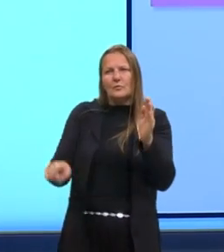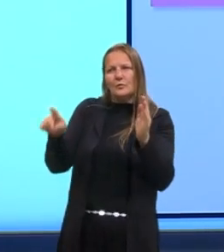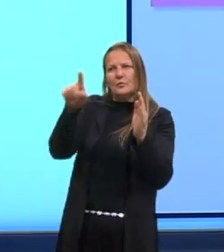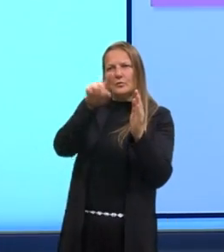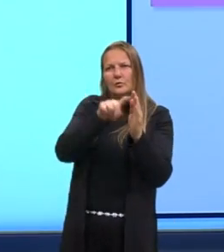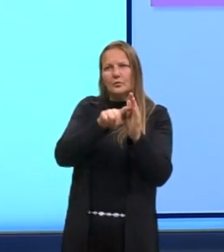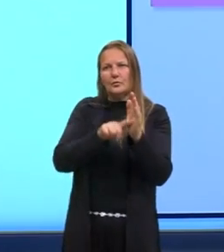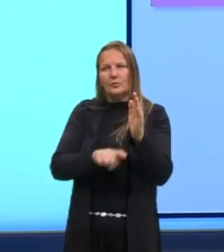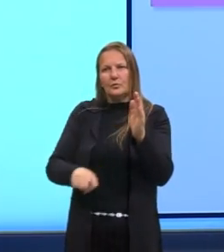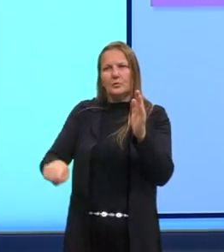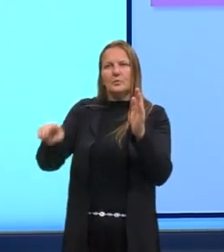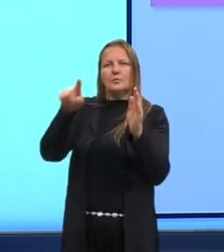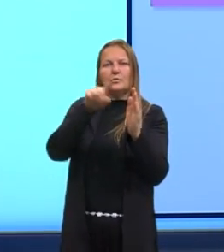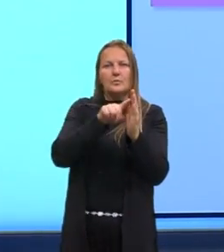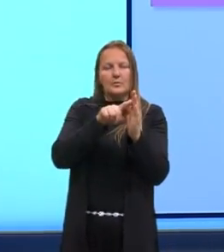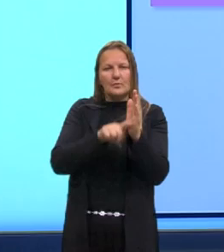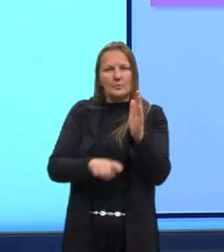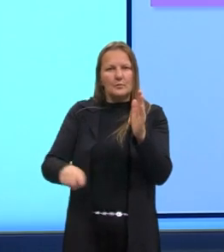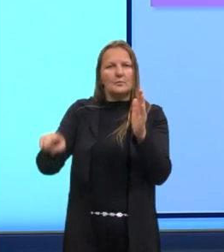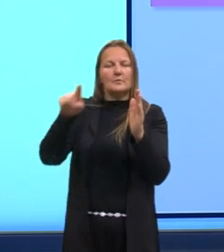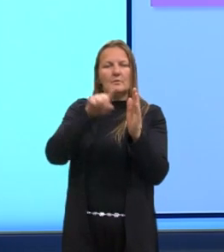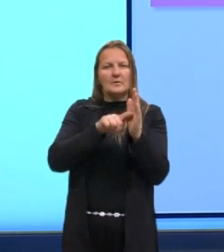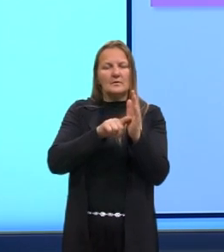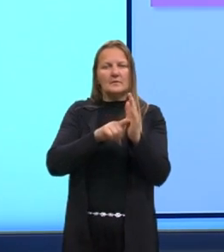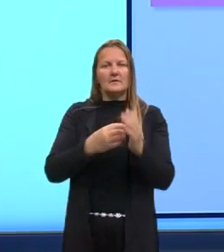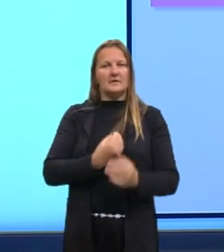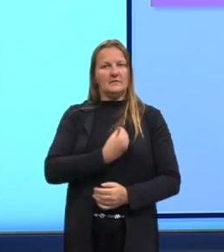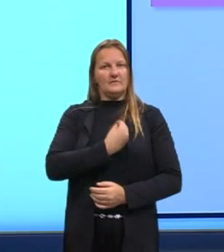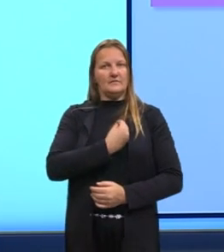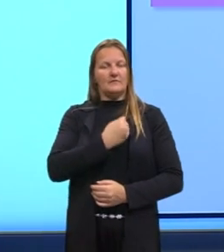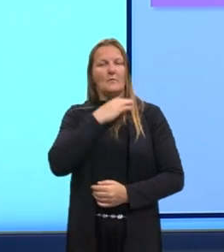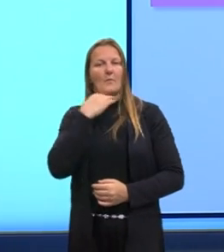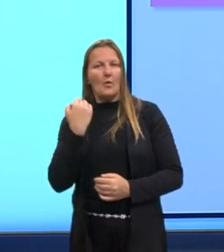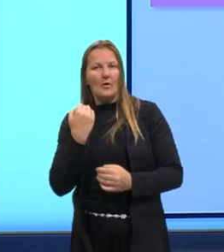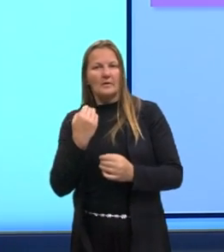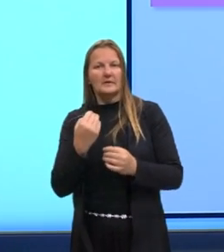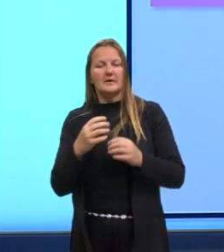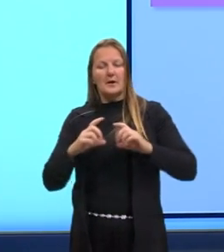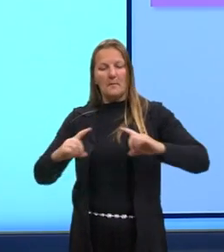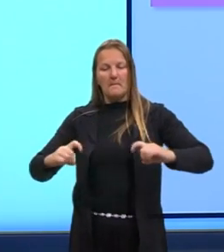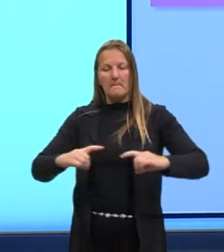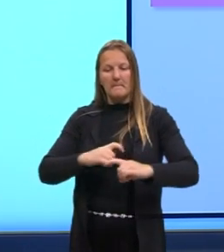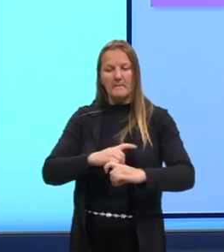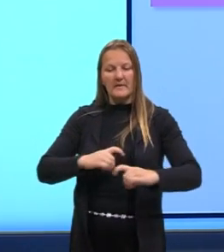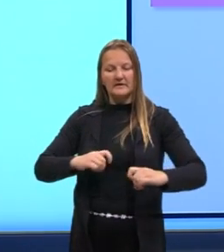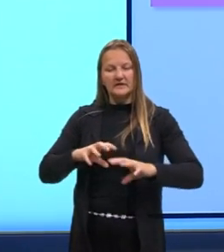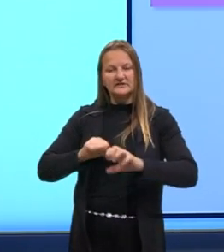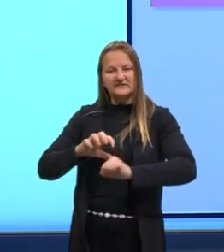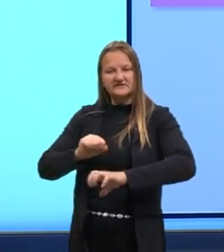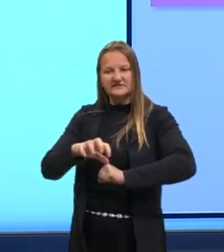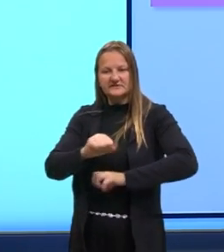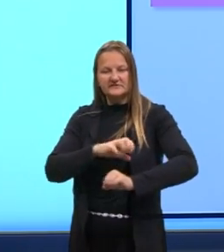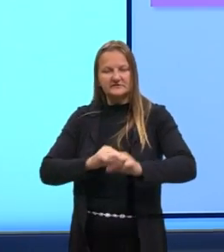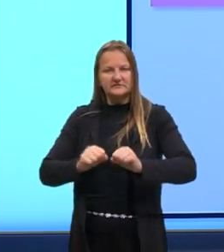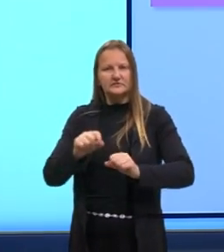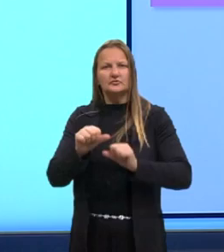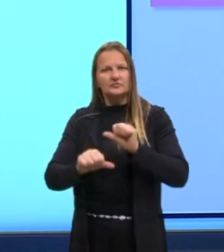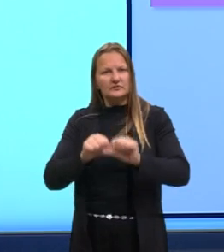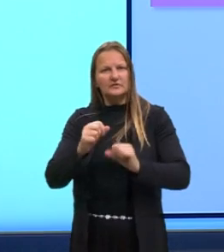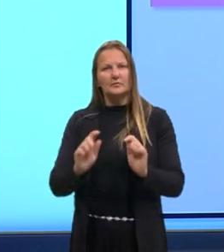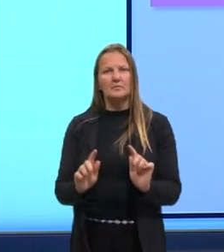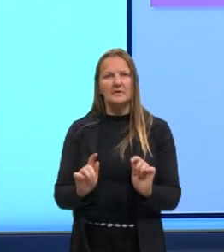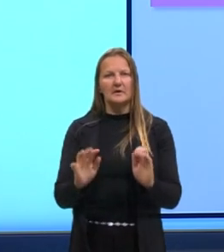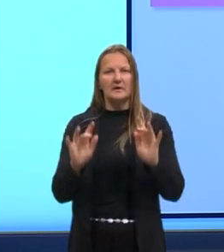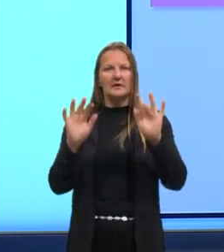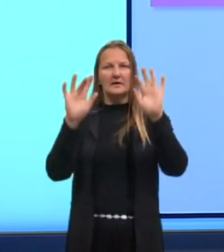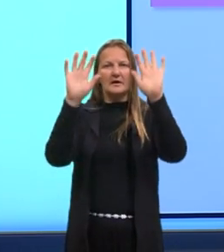os organismos vivos, eles morrem, né, depois as bactérias, elas vão decompor esse organismo e